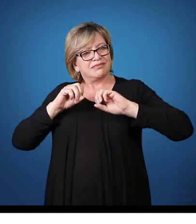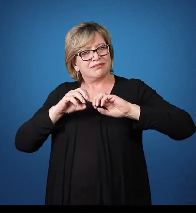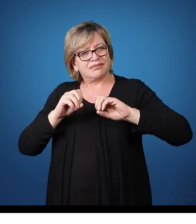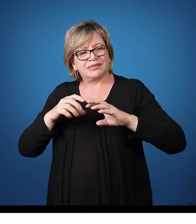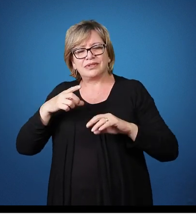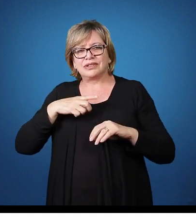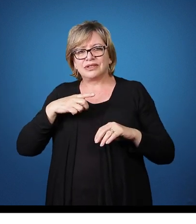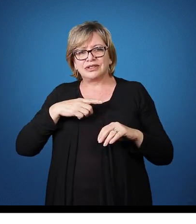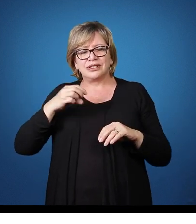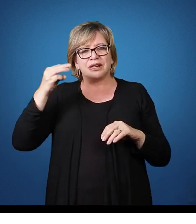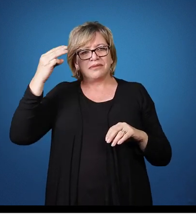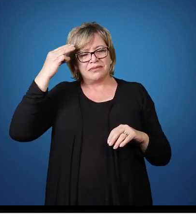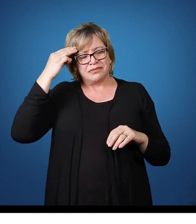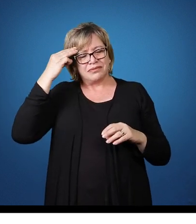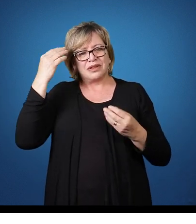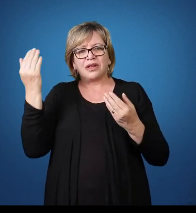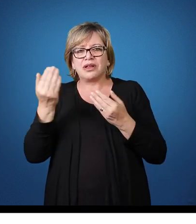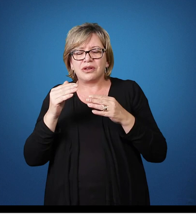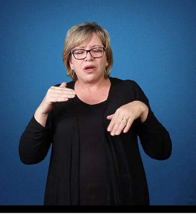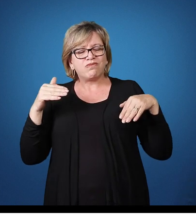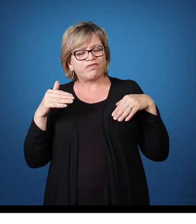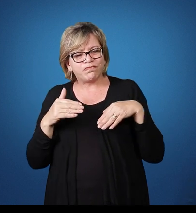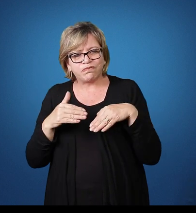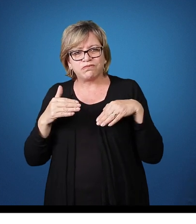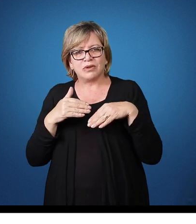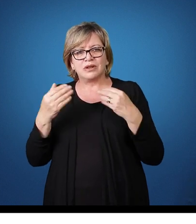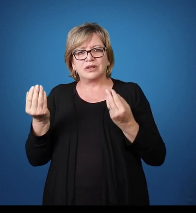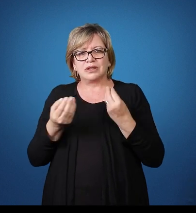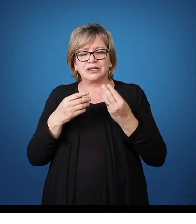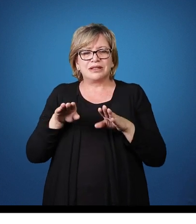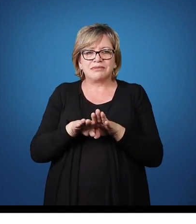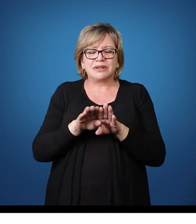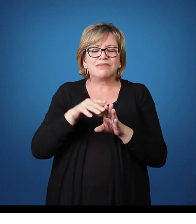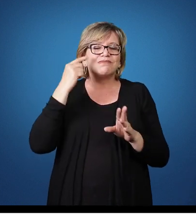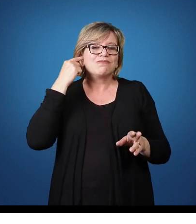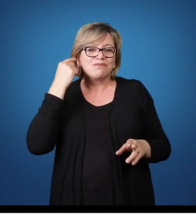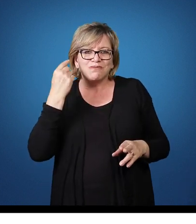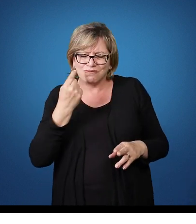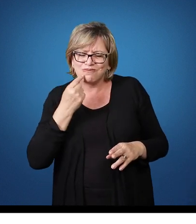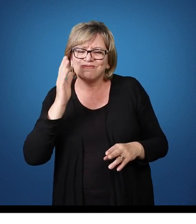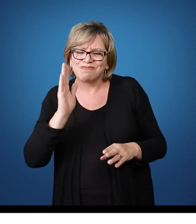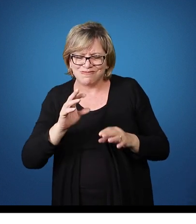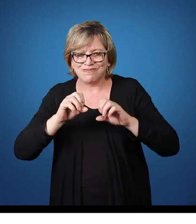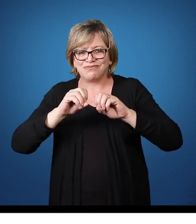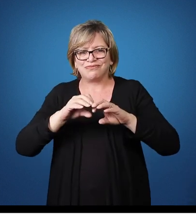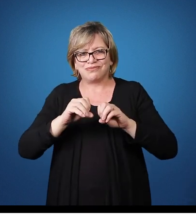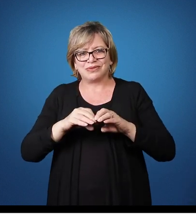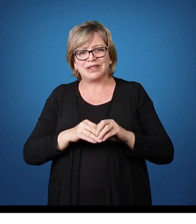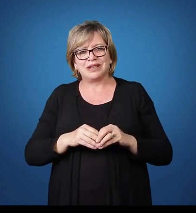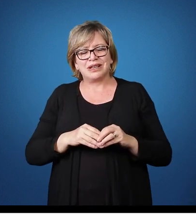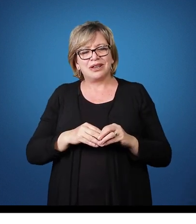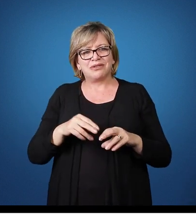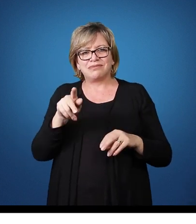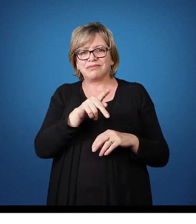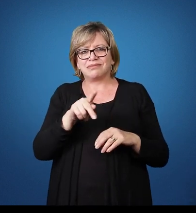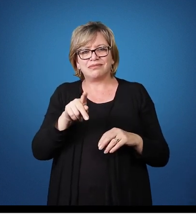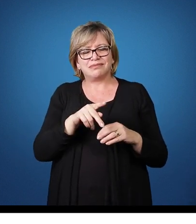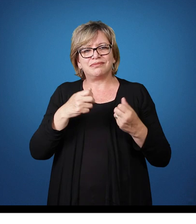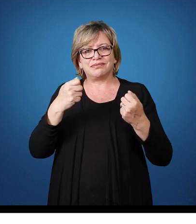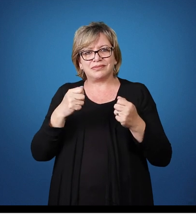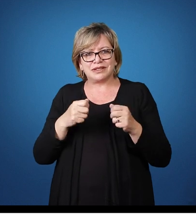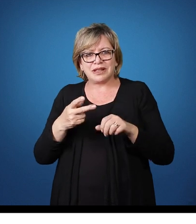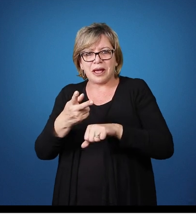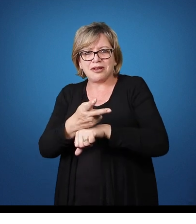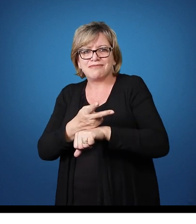alunos com deficiência intelectual Com autismo Com surdos Então o professor Ele também